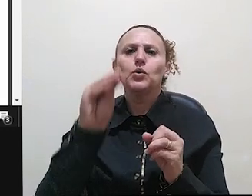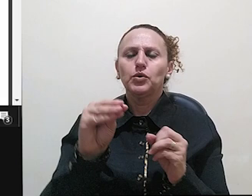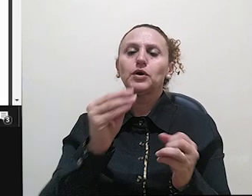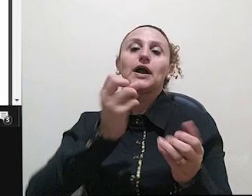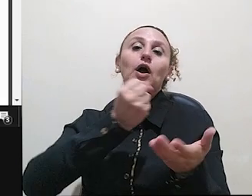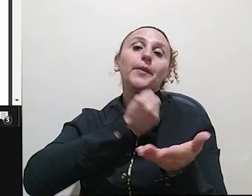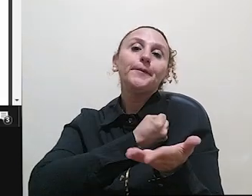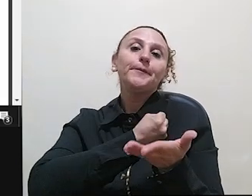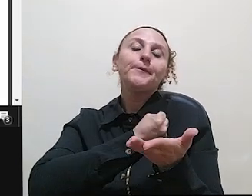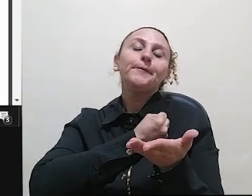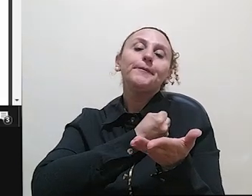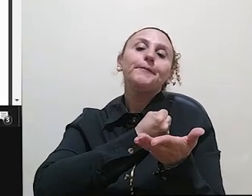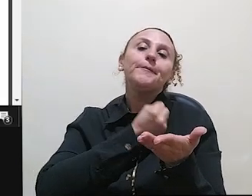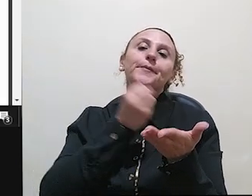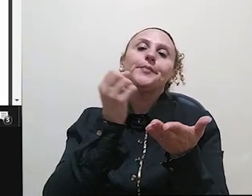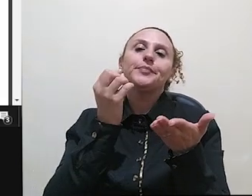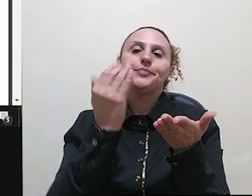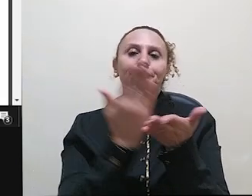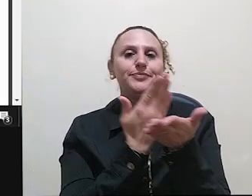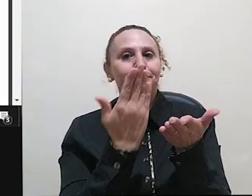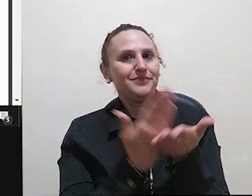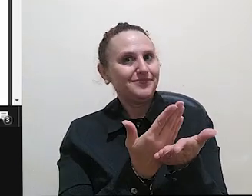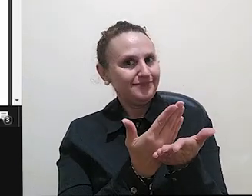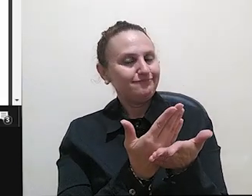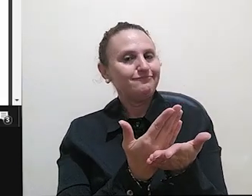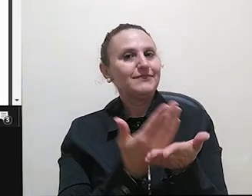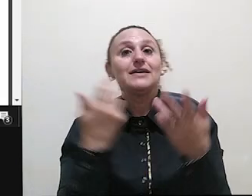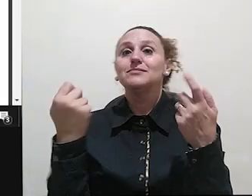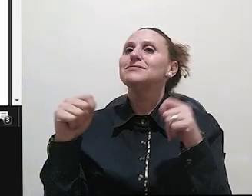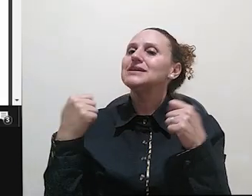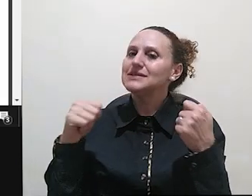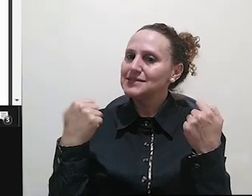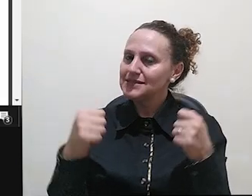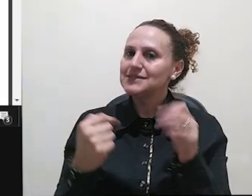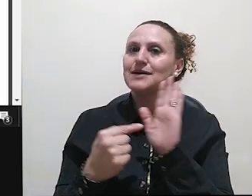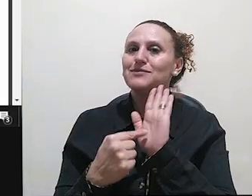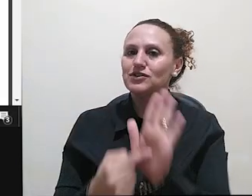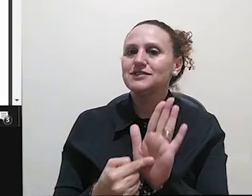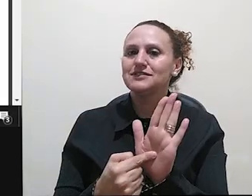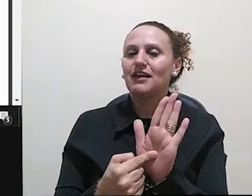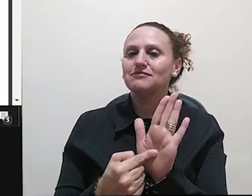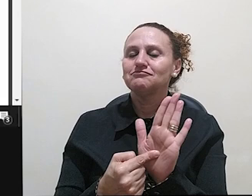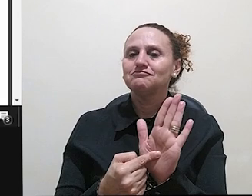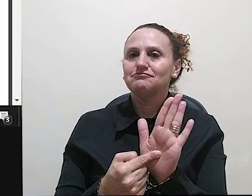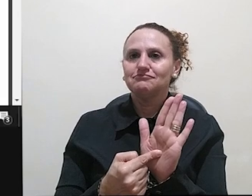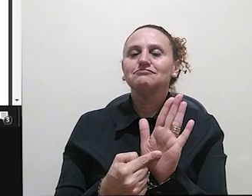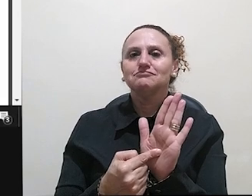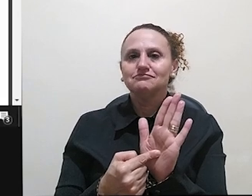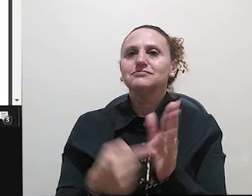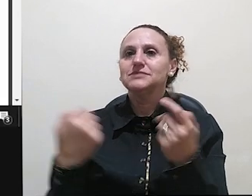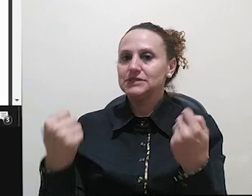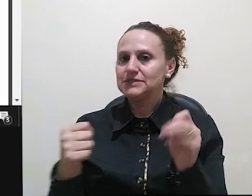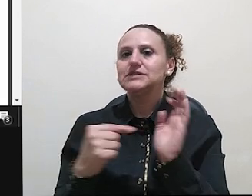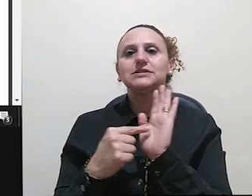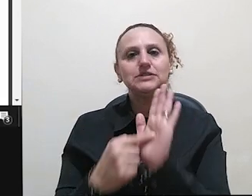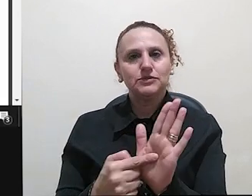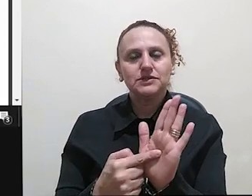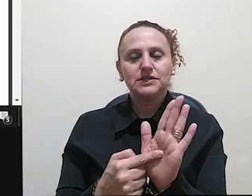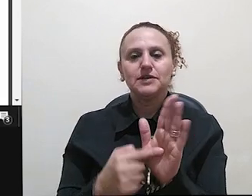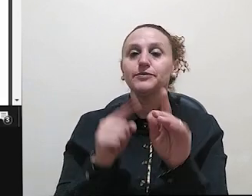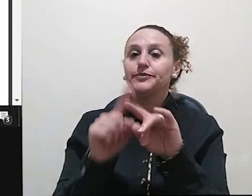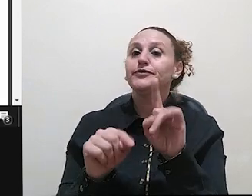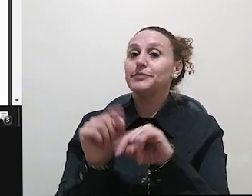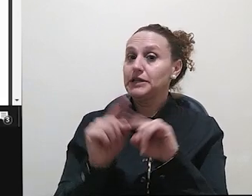desse texto em especial. Não, mas você tem que tirar a página, você tem que fazer a situação correta, tá? Do